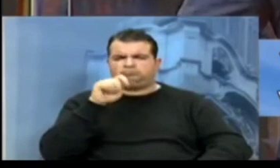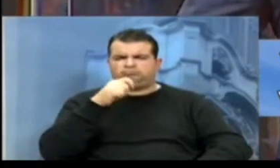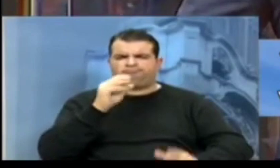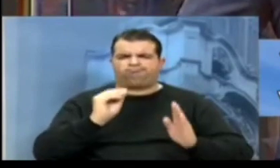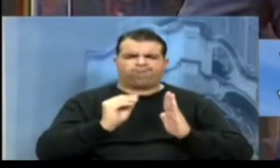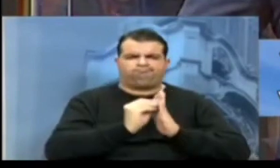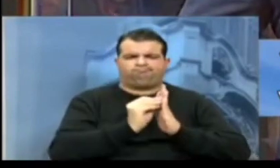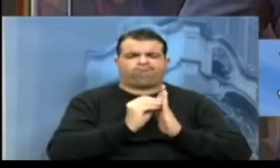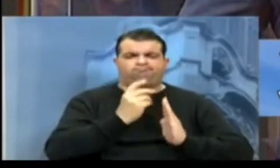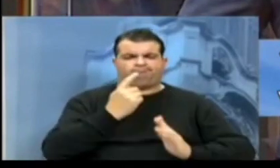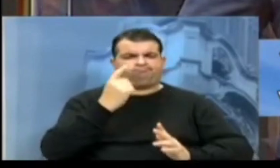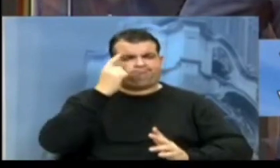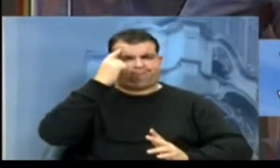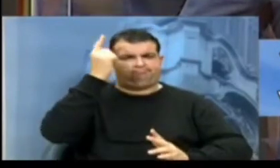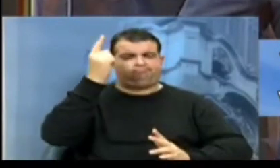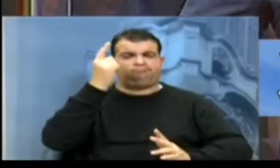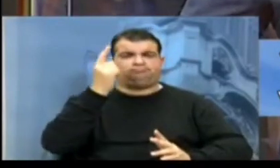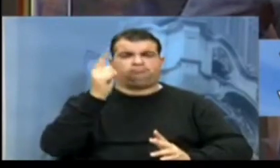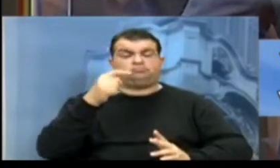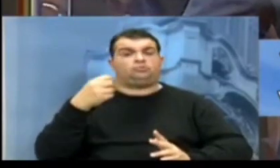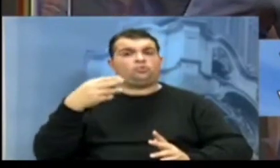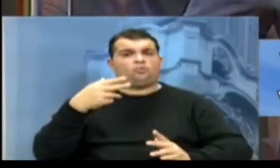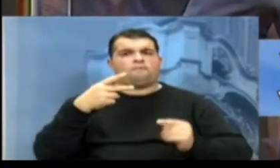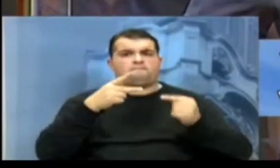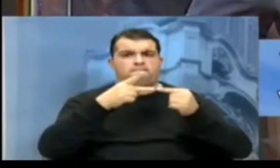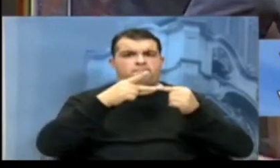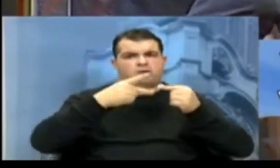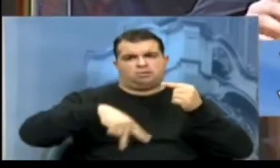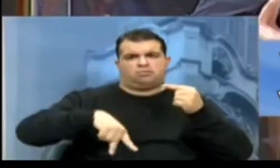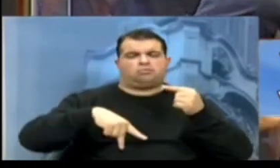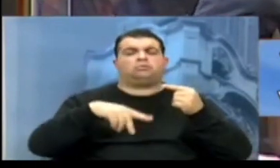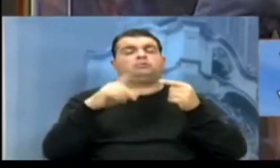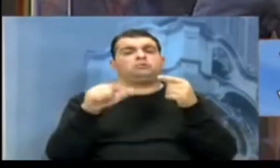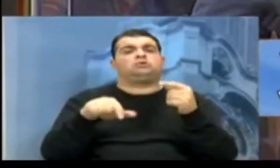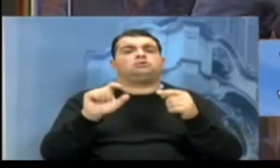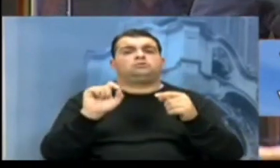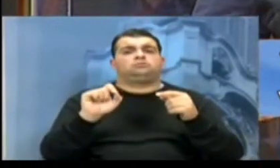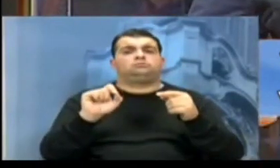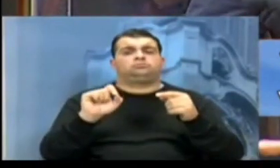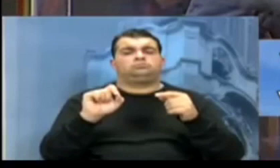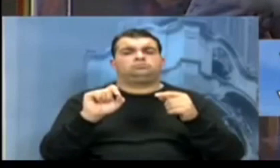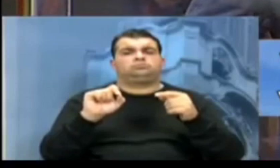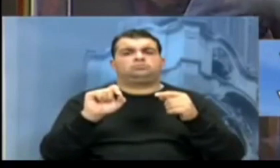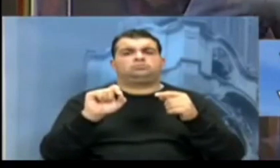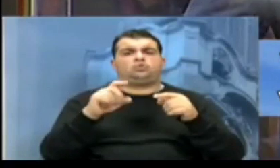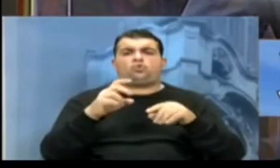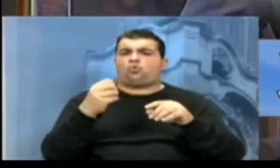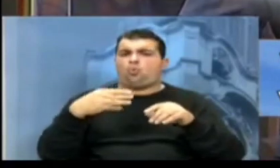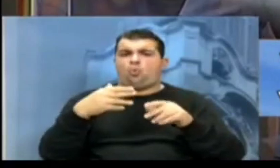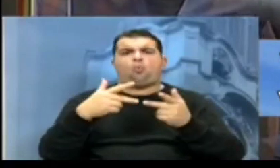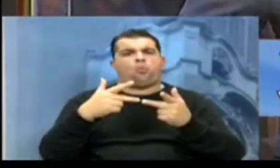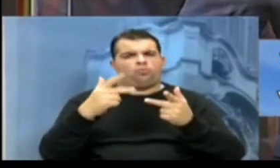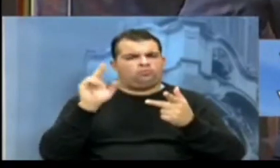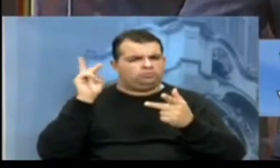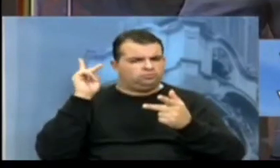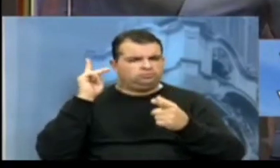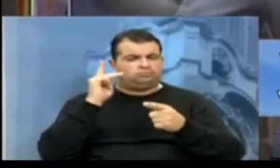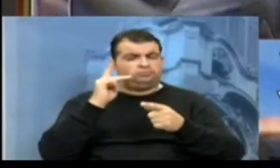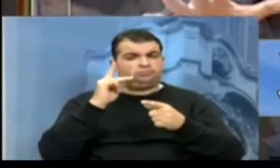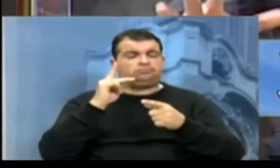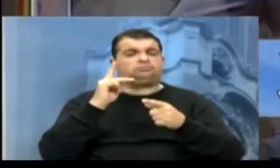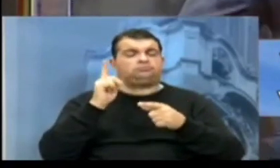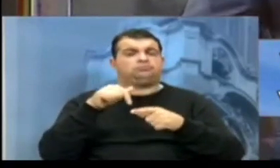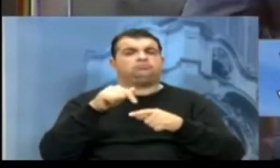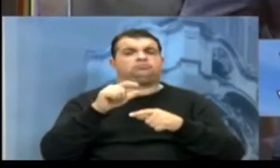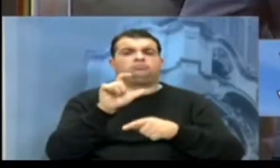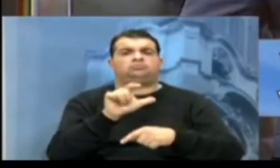provavelmente, um novo paradigma que foi o caso que ficou nacionalmente famoso, que é